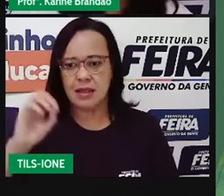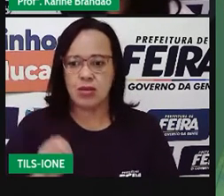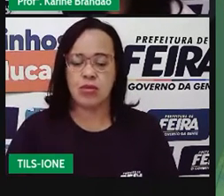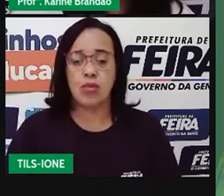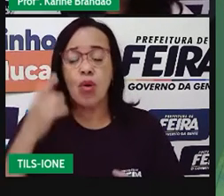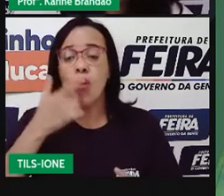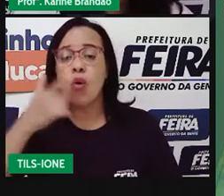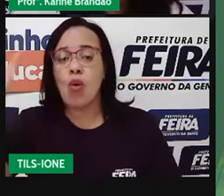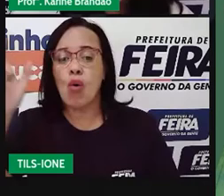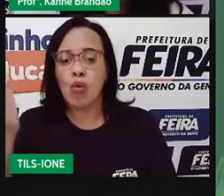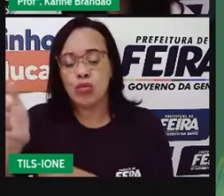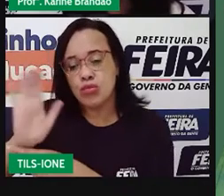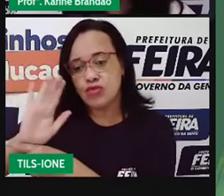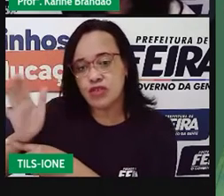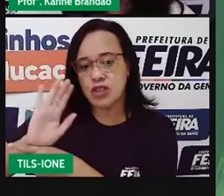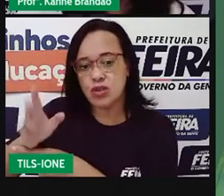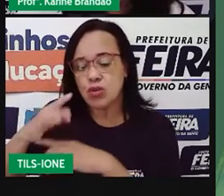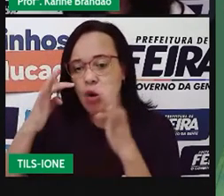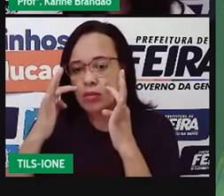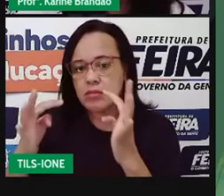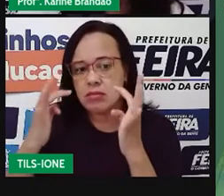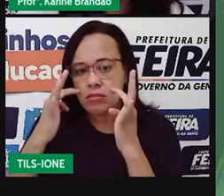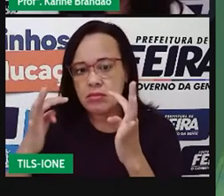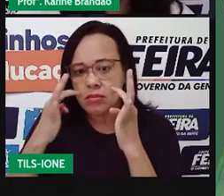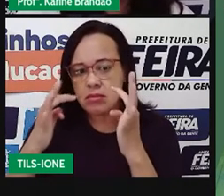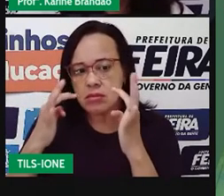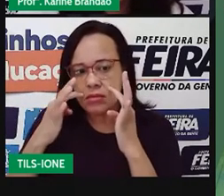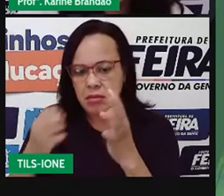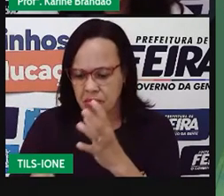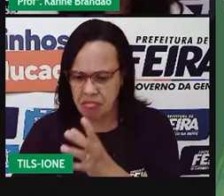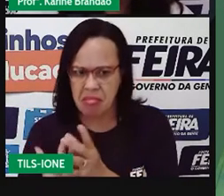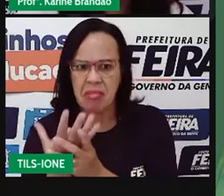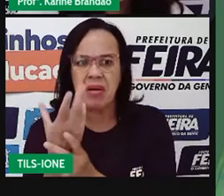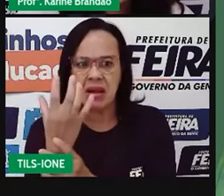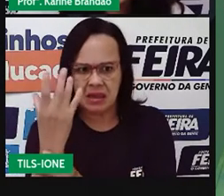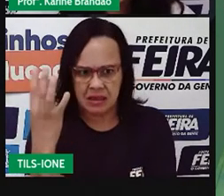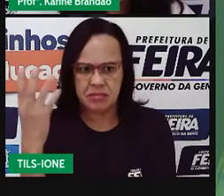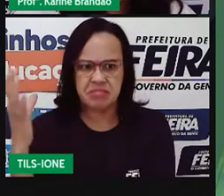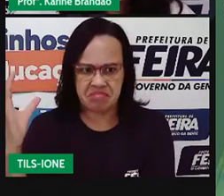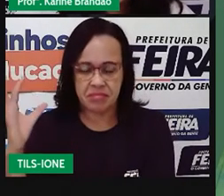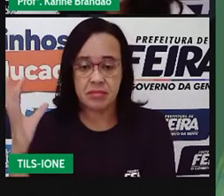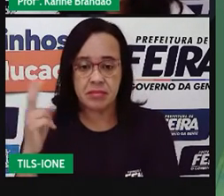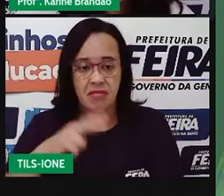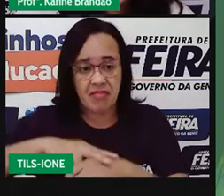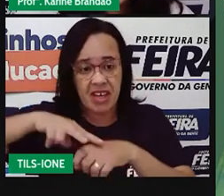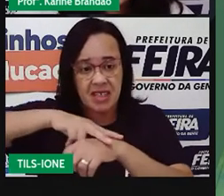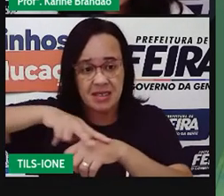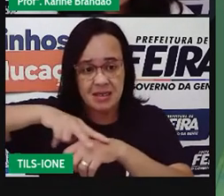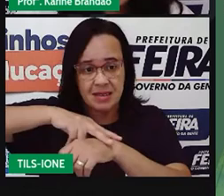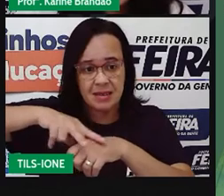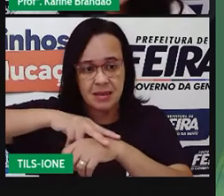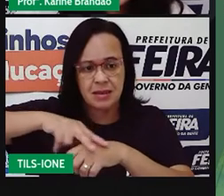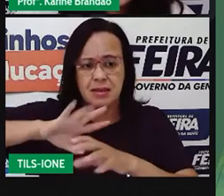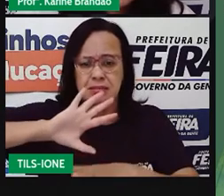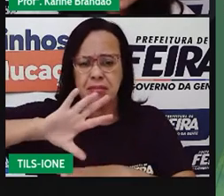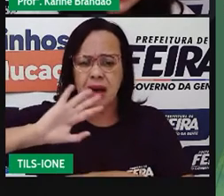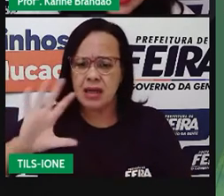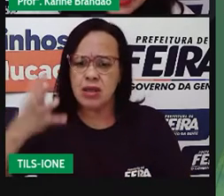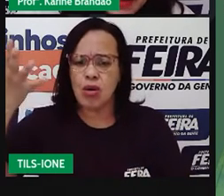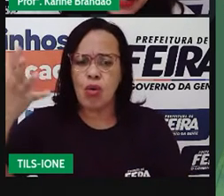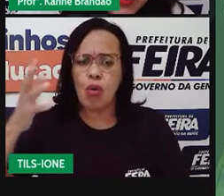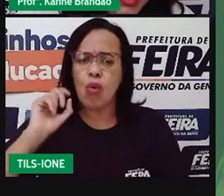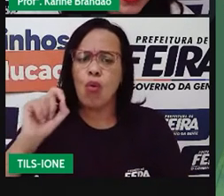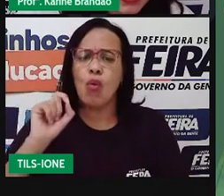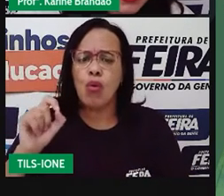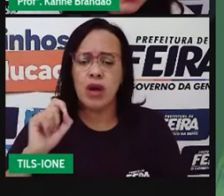esse. Olha bem, presta atenção. Pró é uma planta, é uma planta. E o que que acontece aqui, ó? Essa planta,